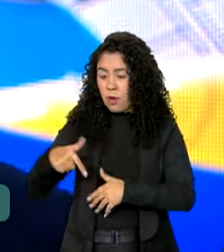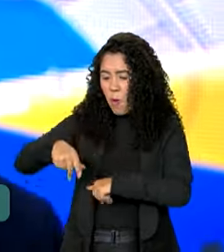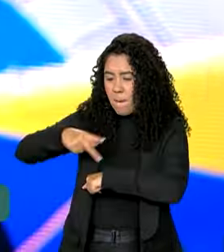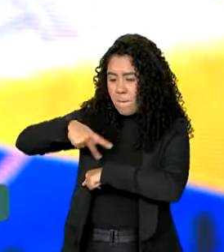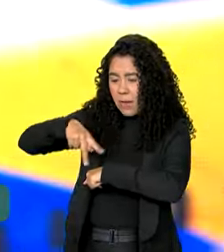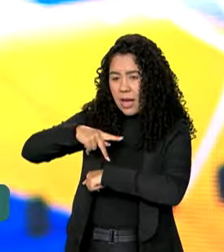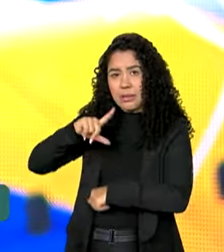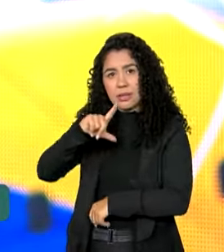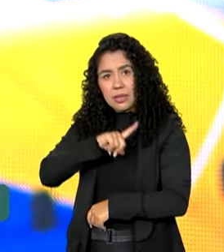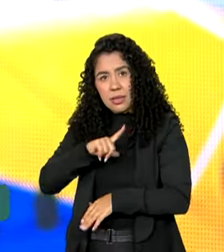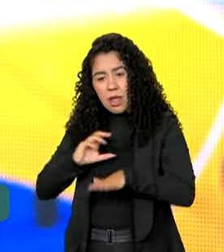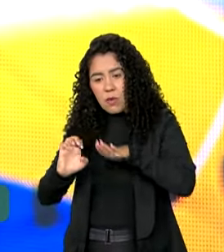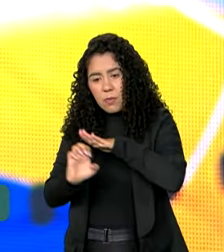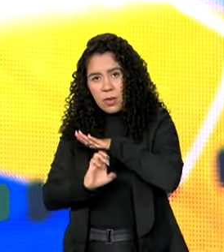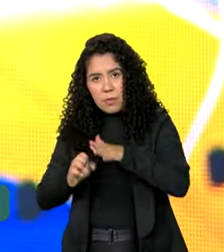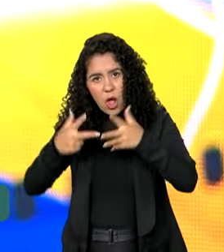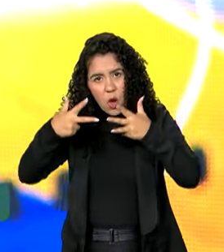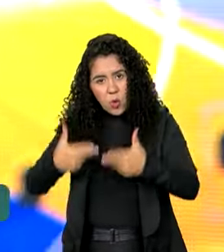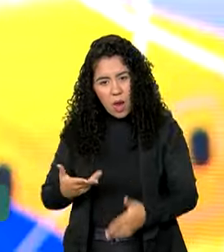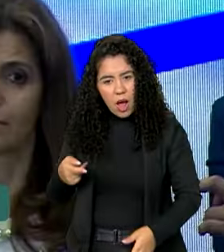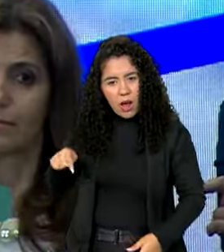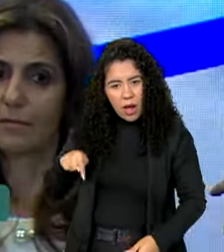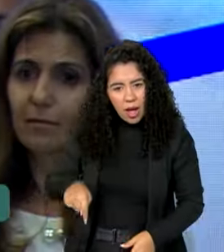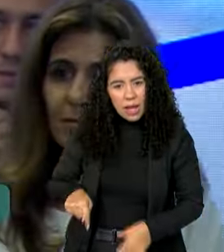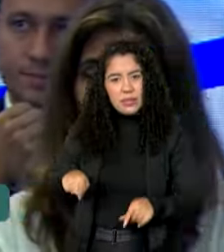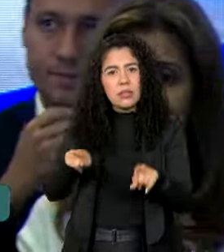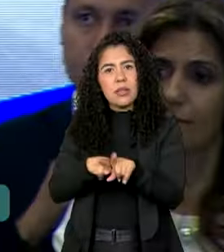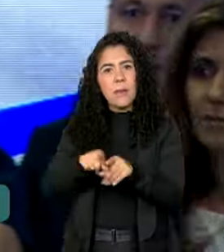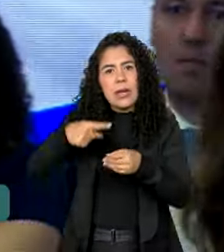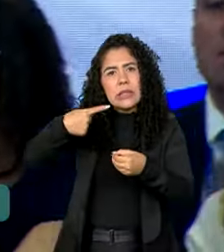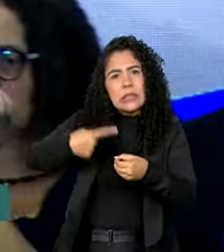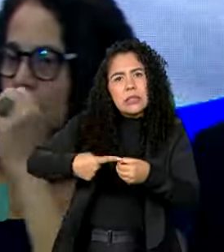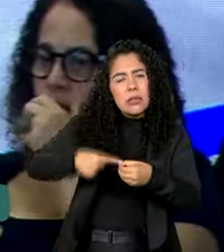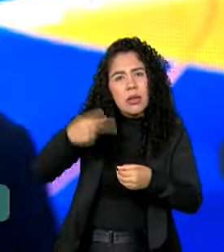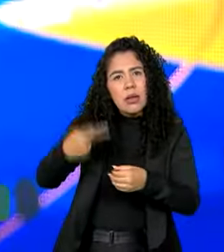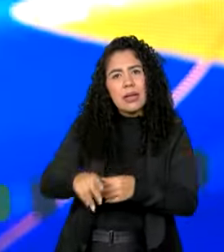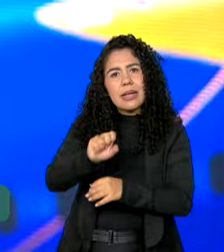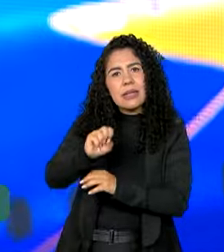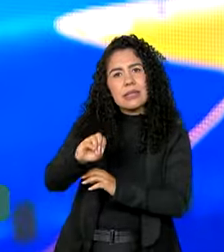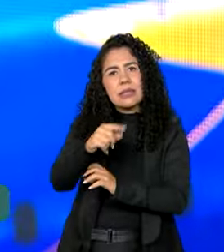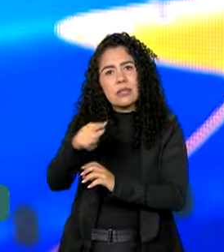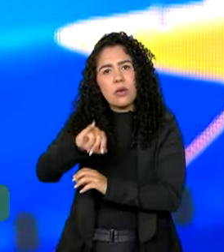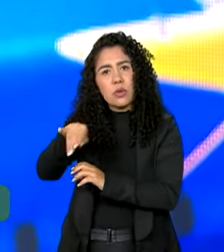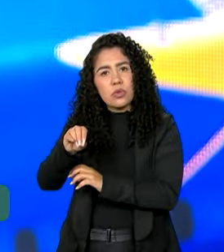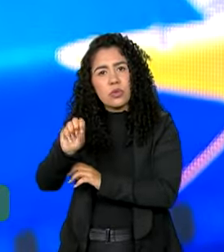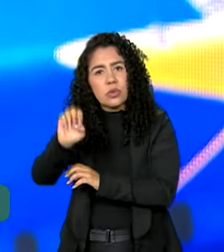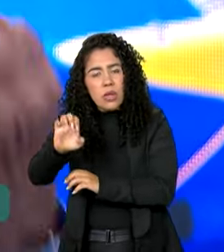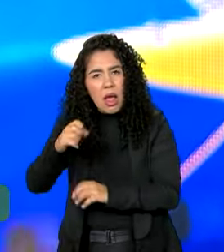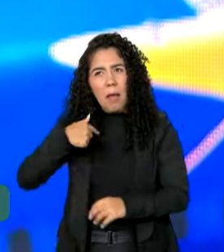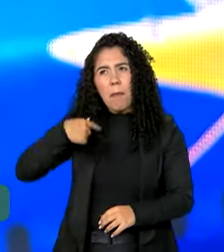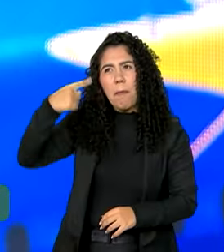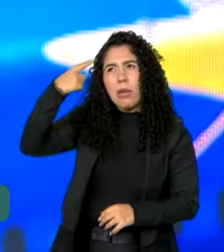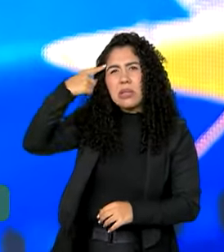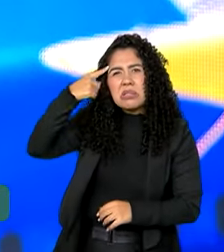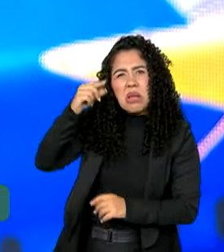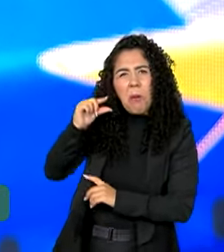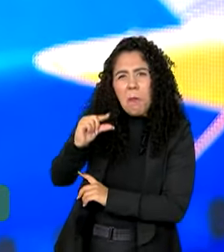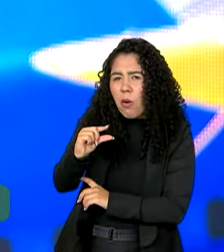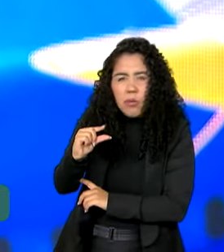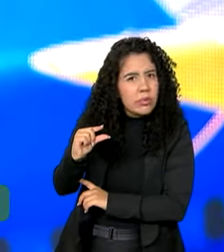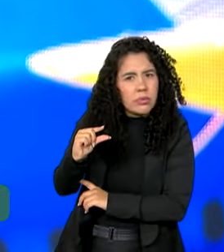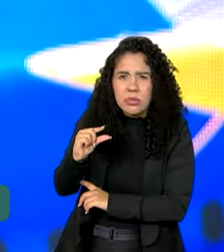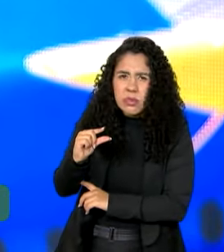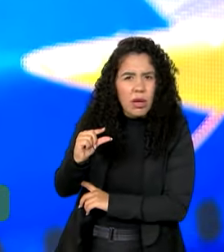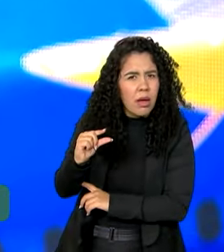um país que tem uma cidade como São José dos Campos, um país desse não pode pensar pequeno e não pode sonhar